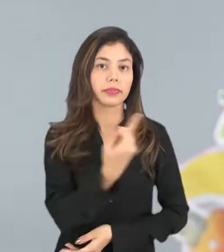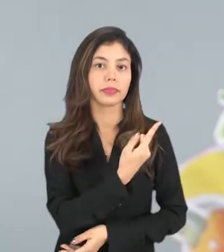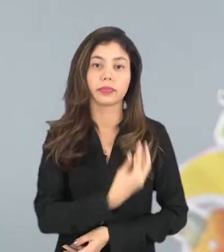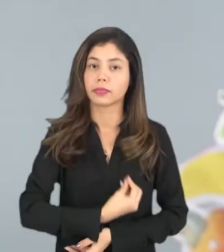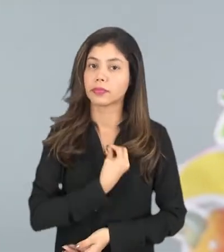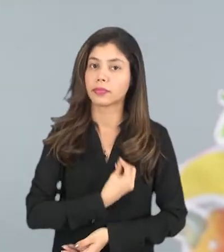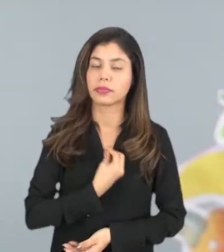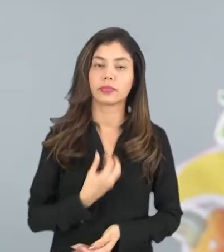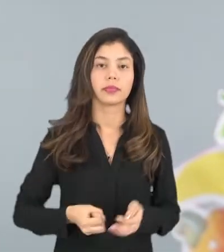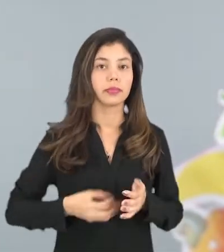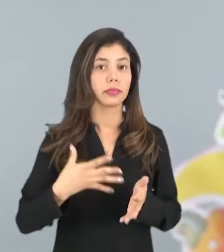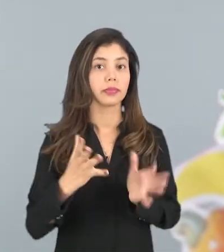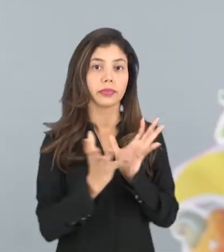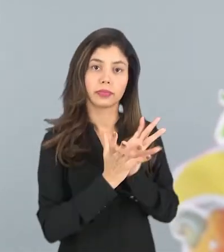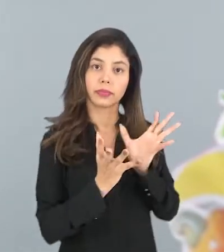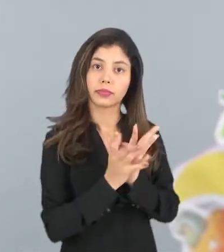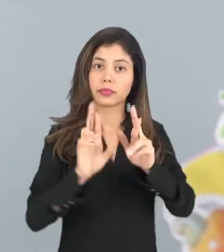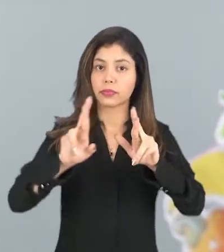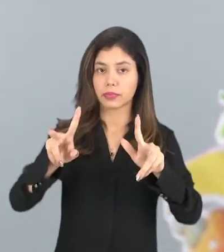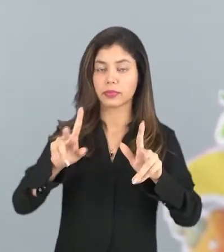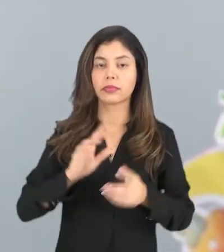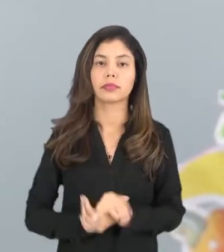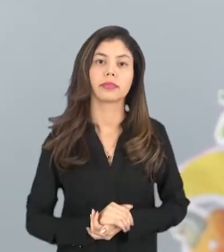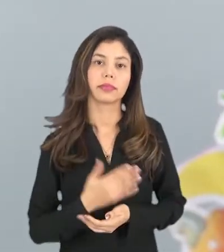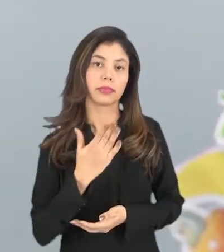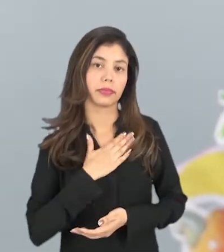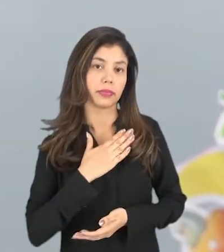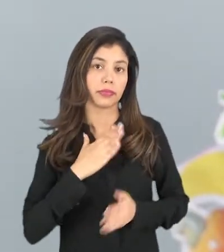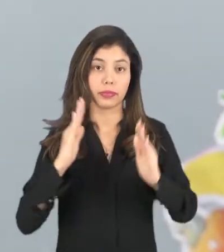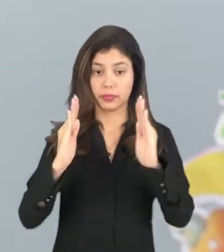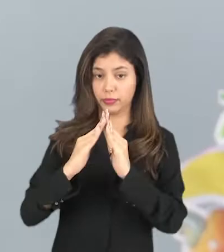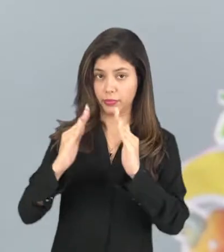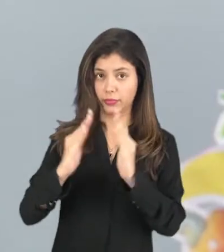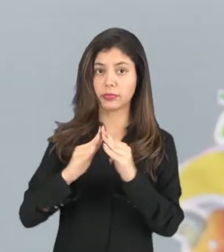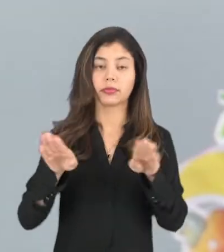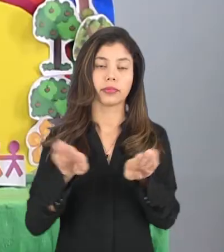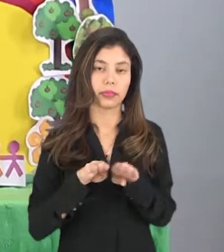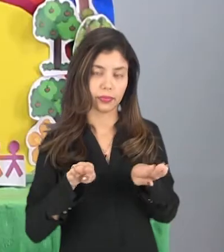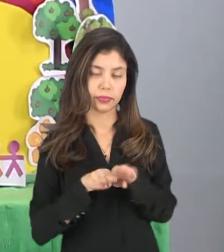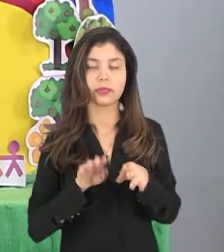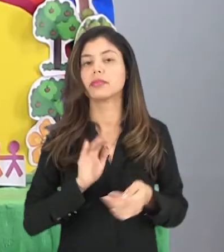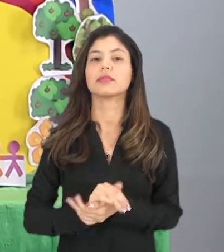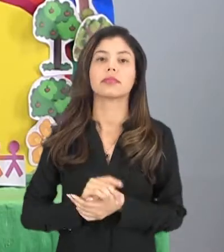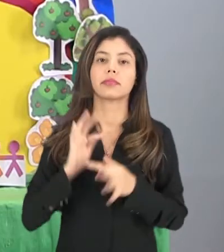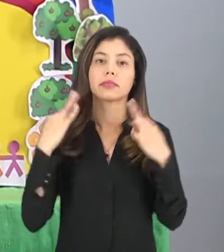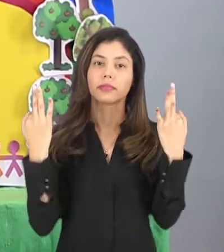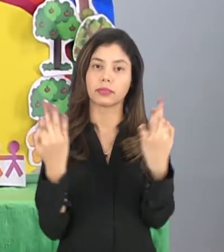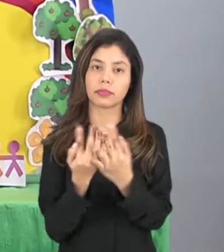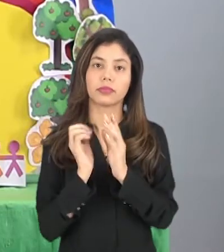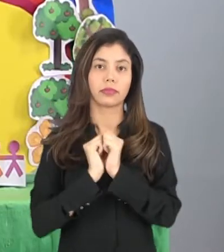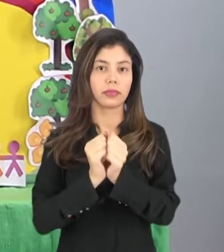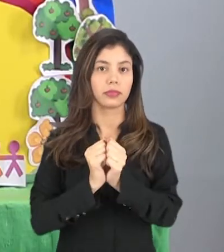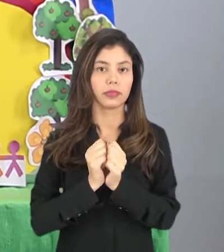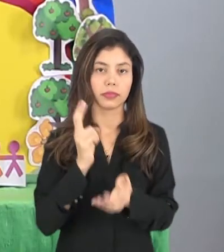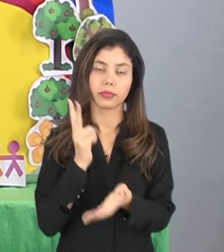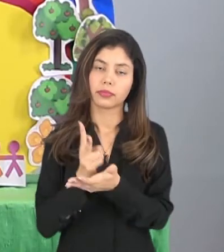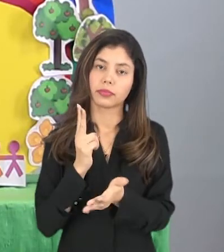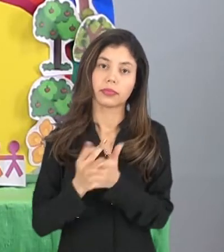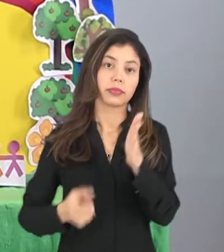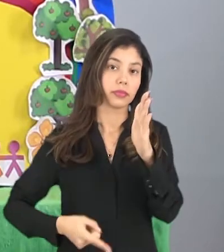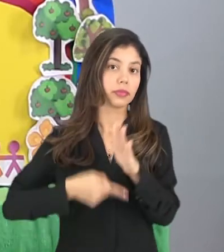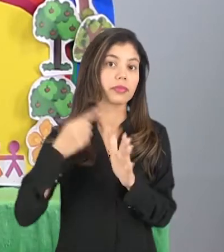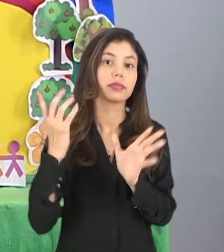convivemos com diferente grupo de pessoas. Na nossa casa nós convivemos com a nossa família, que é a nossa primeira